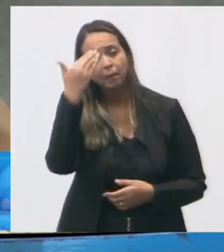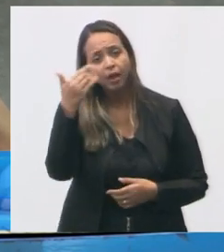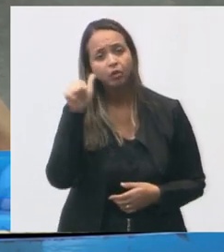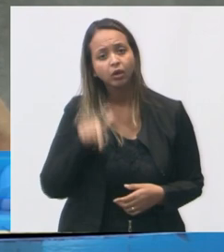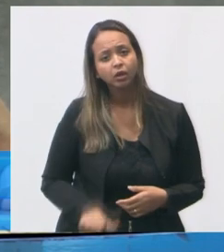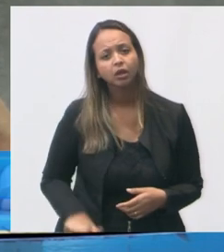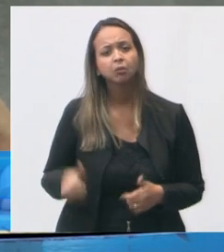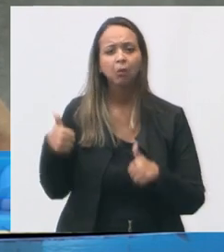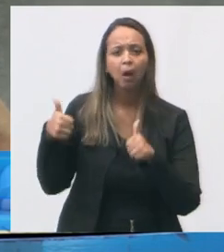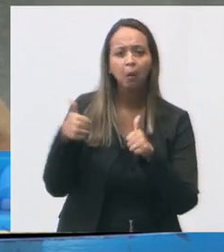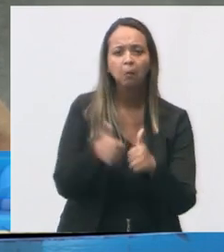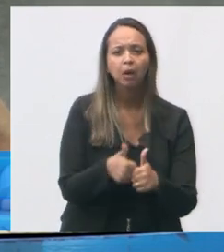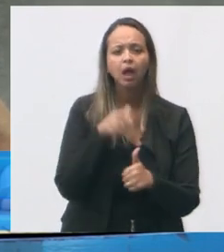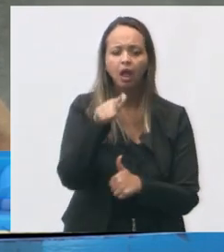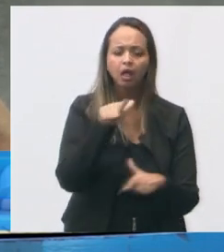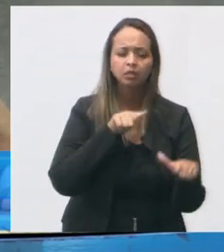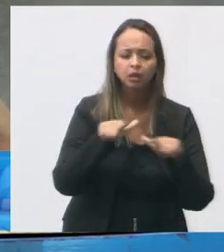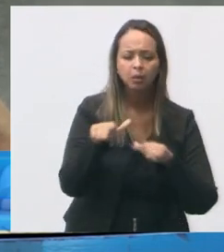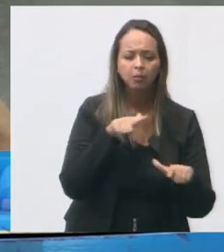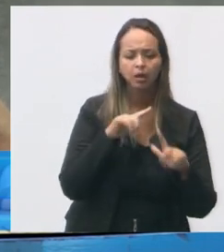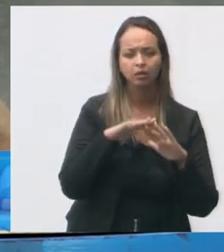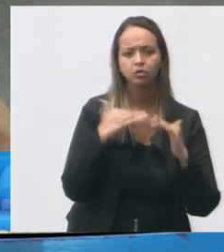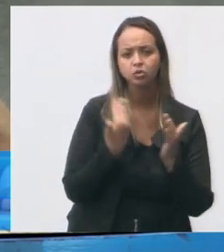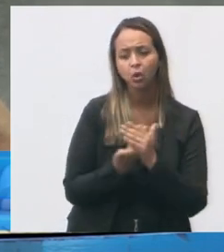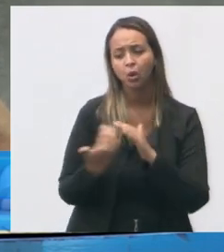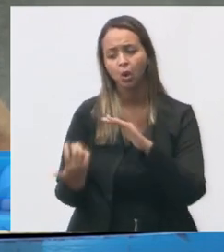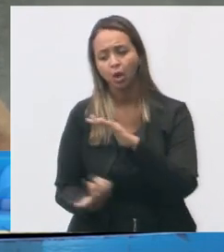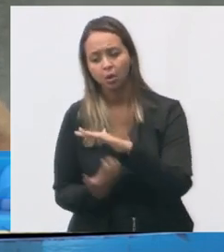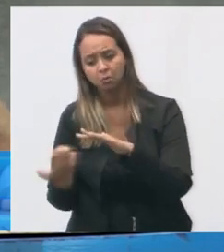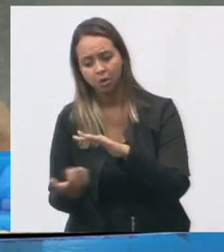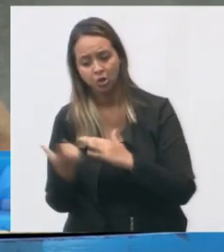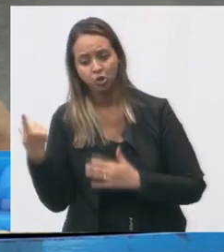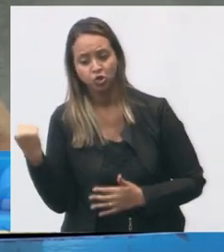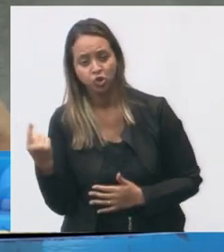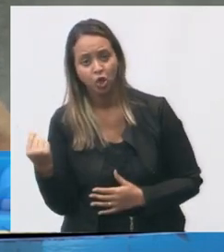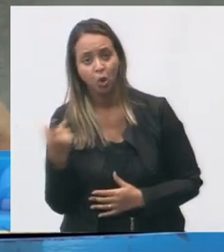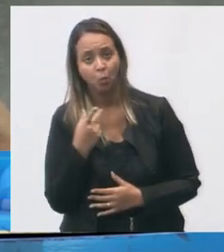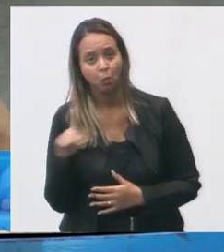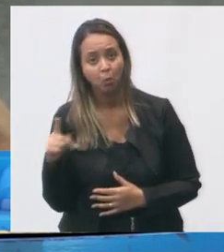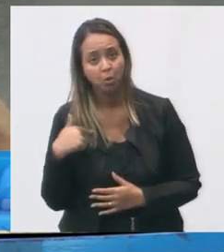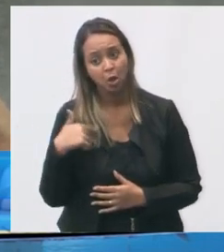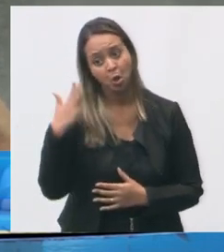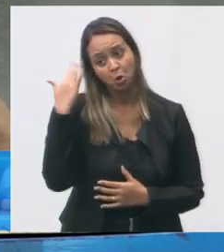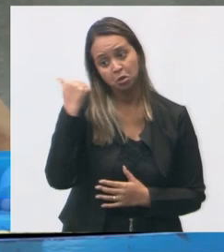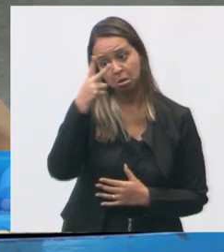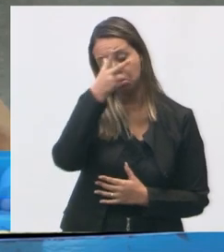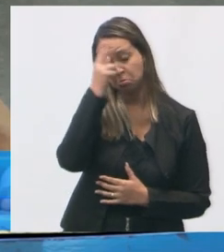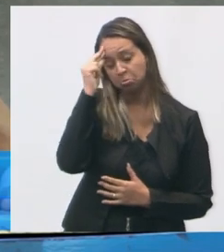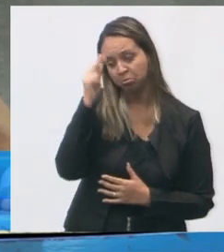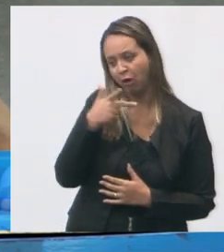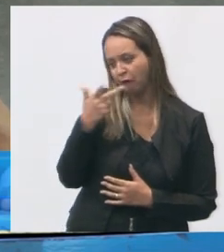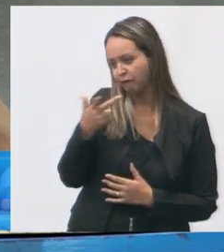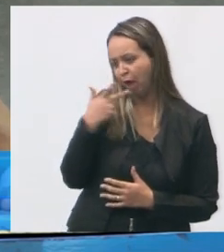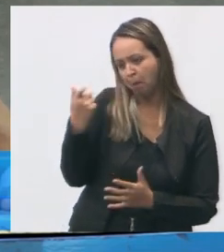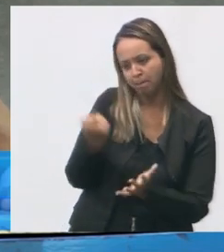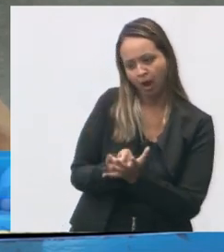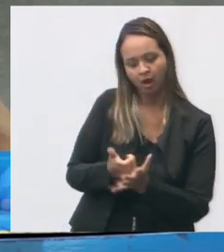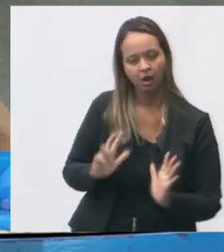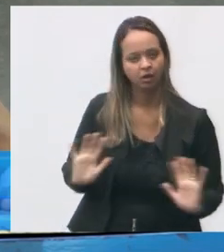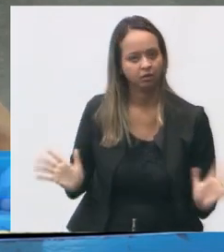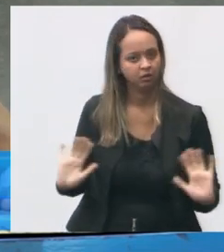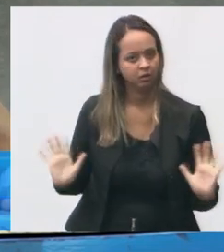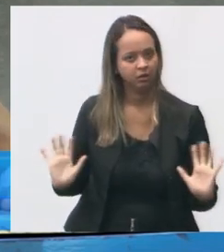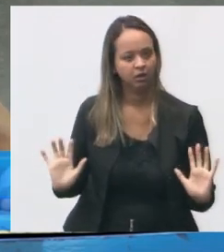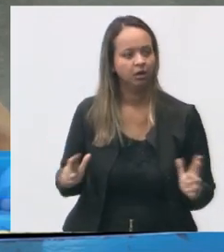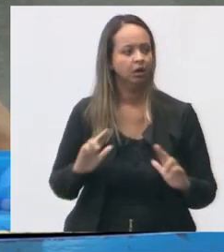acompanhado, trabalhe naquela escola, essa empresa que é um dinheiro público, eu sei que a prefeitura não fala em pagamento. Então, nós